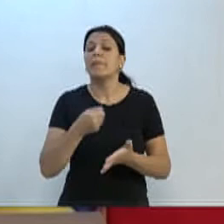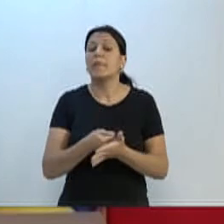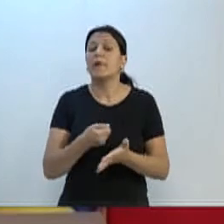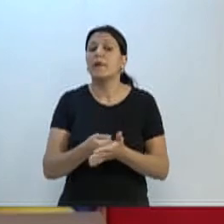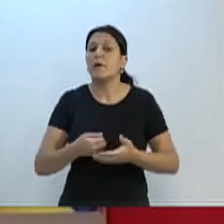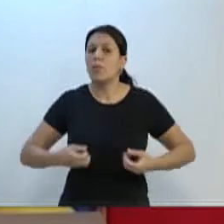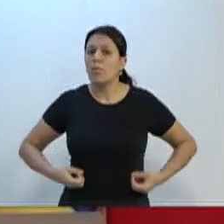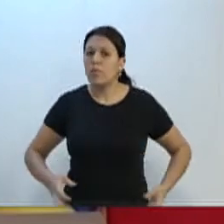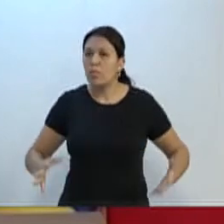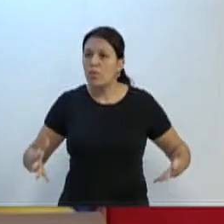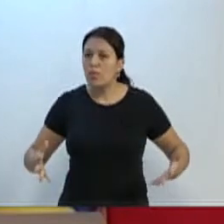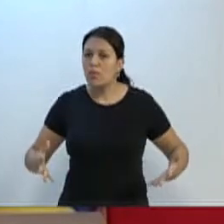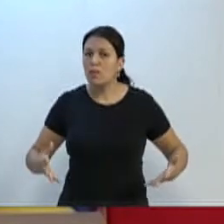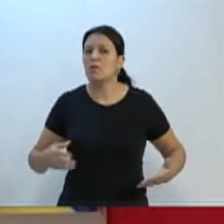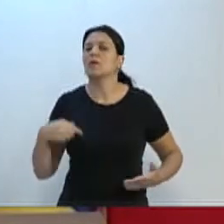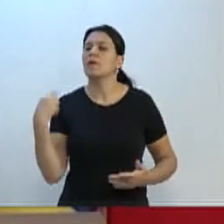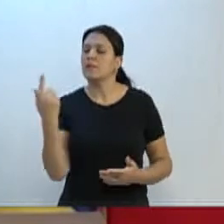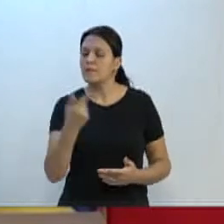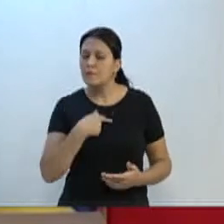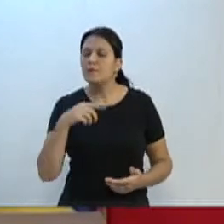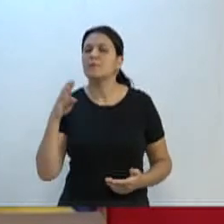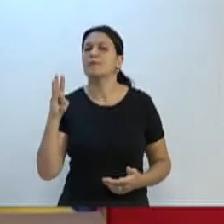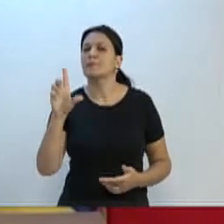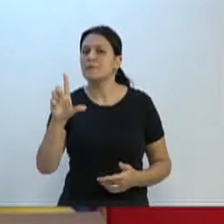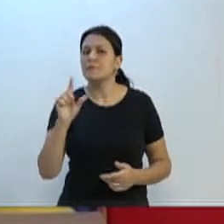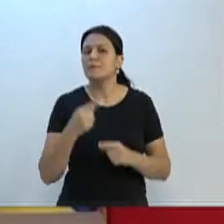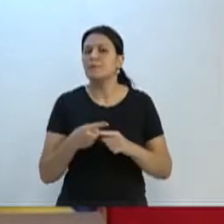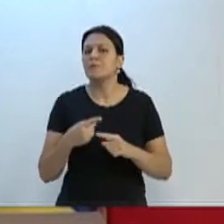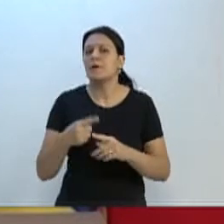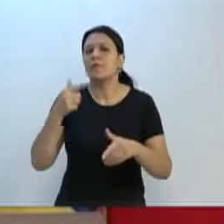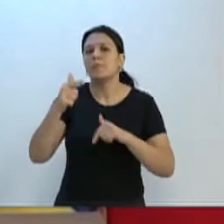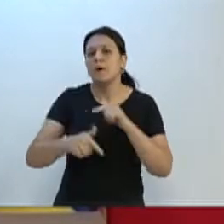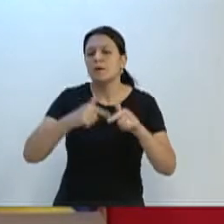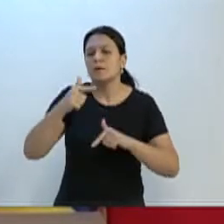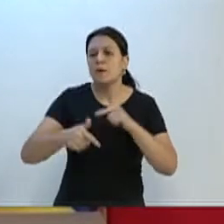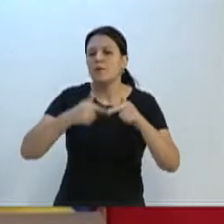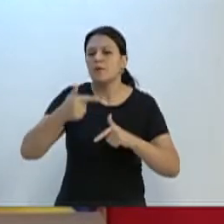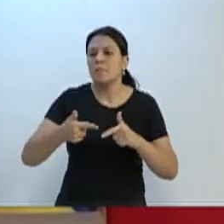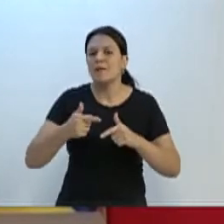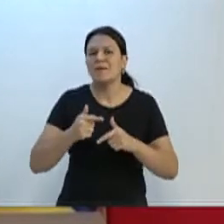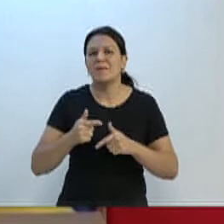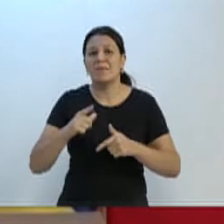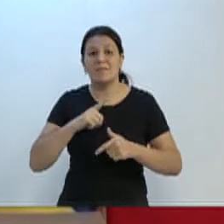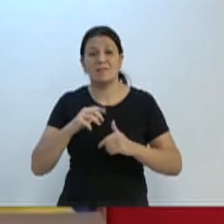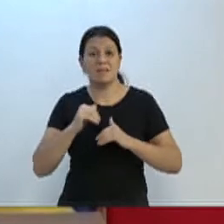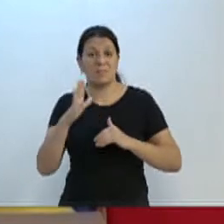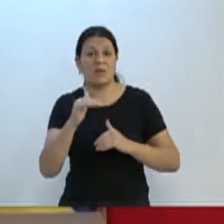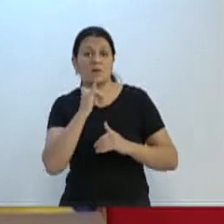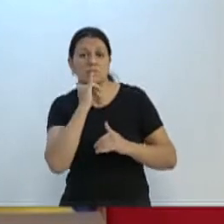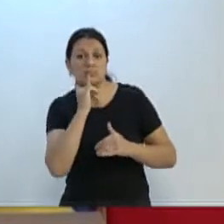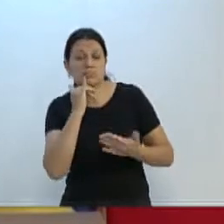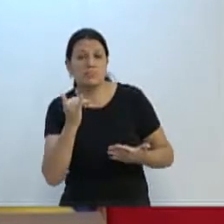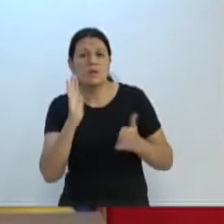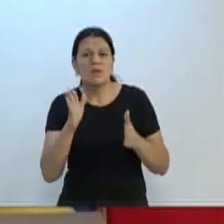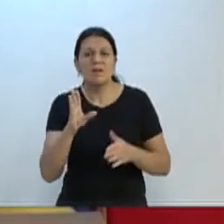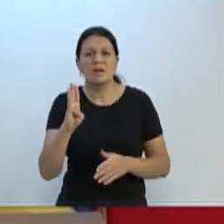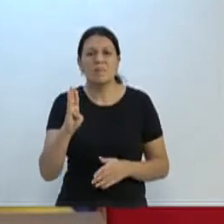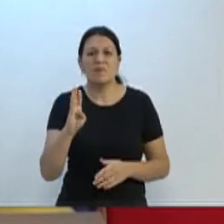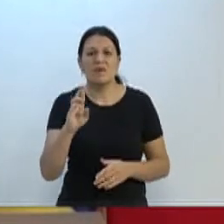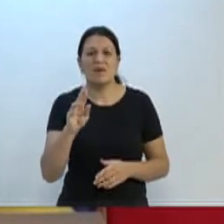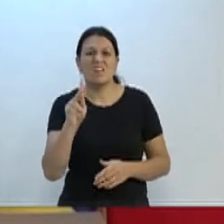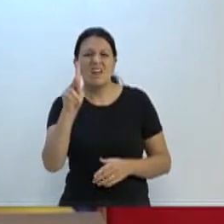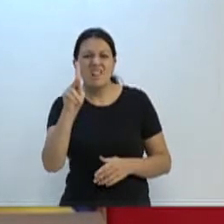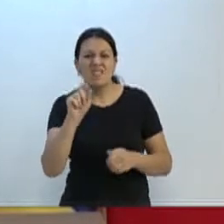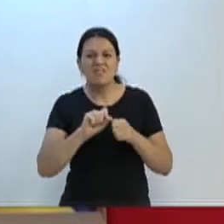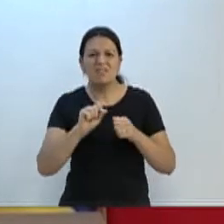que estamos aí trabalhando, gerando imposto. E agora a BRK faz coisas erradas. E a secretaria tem que ir lá